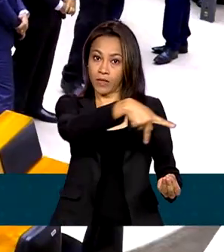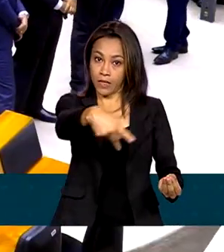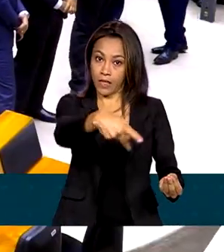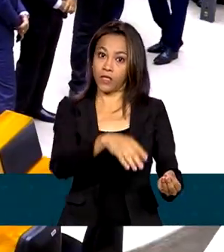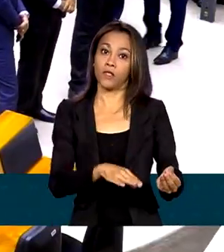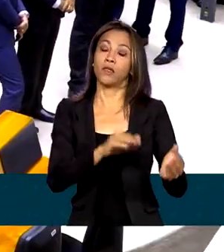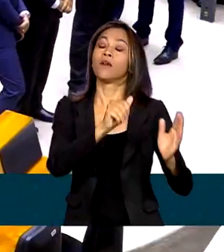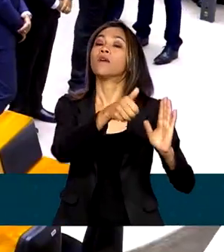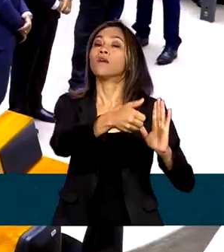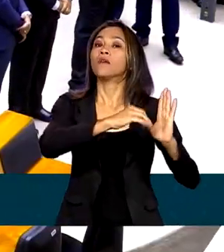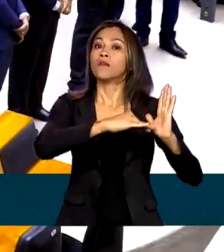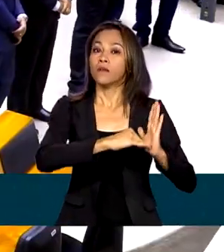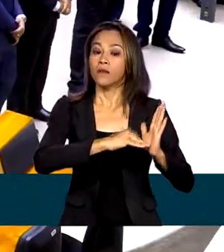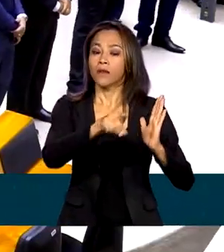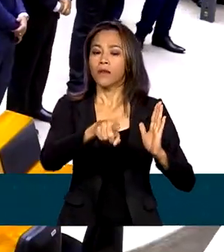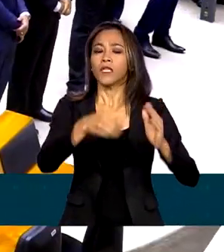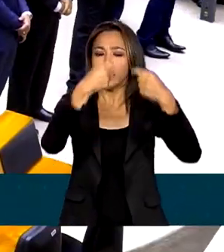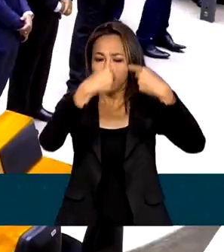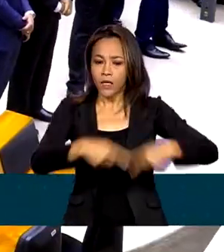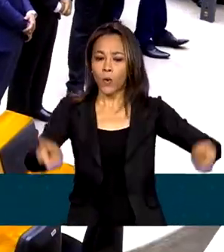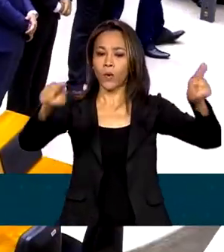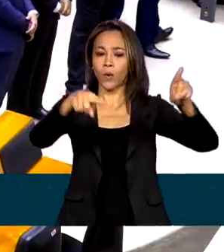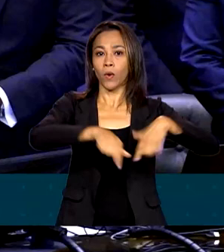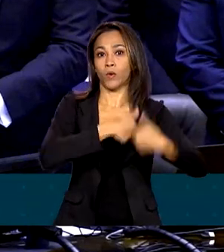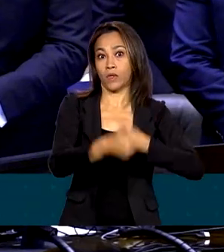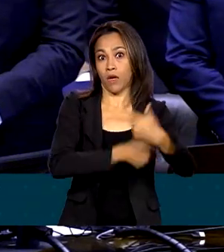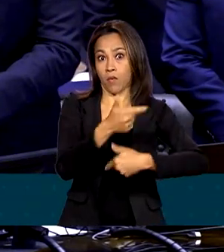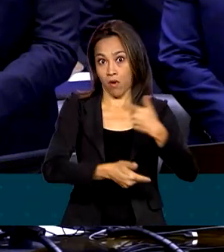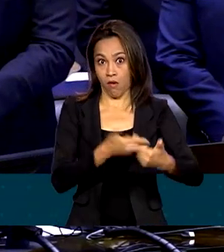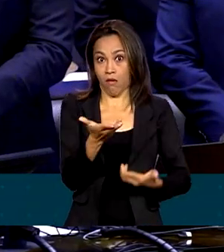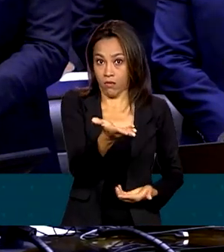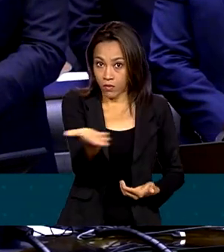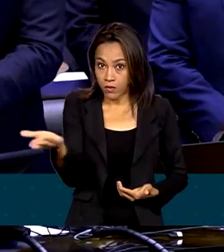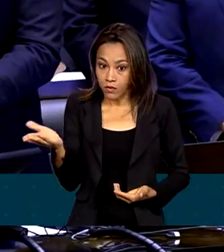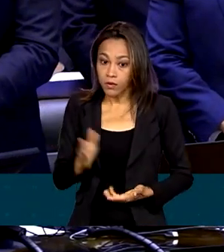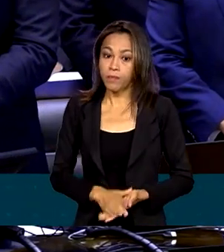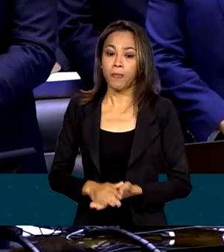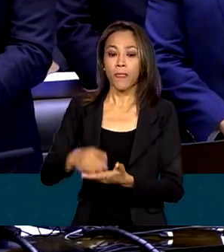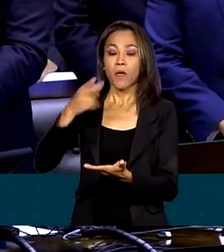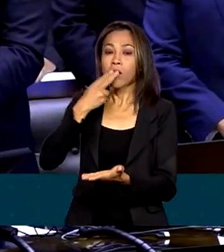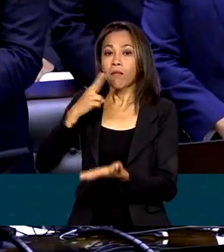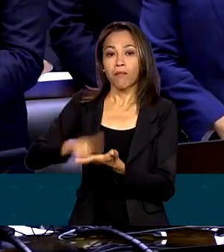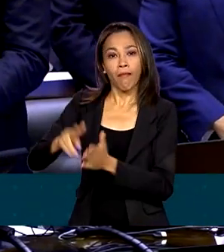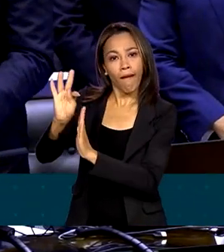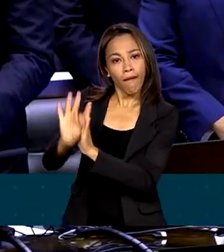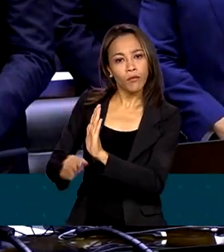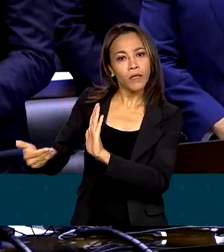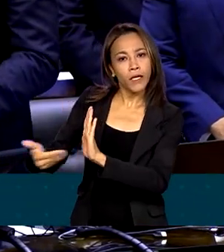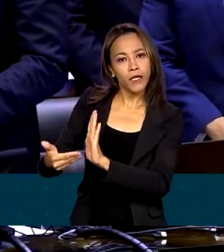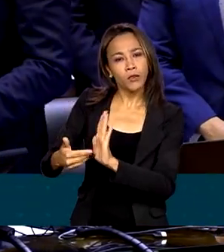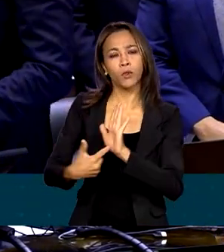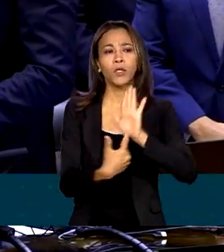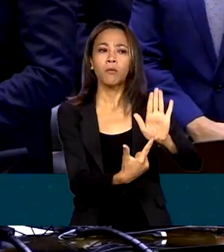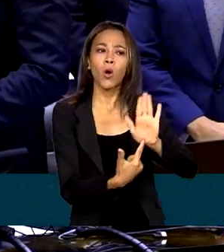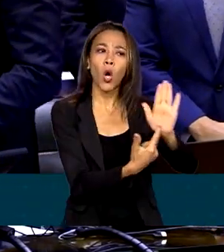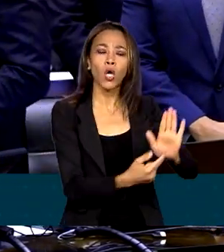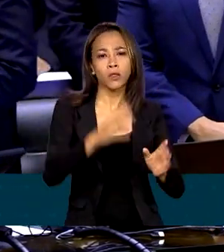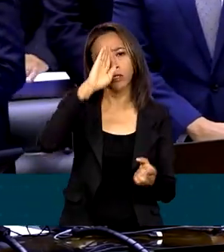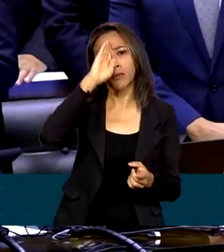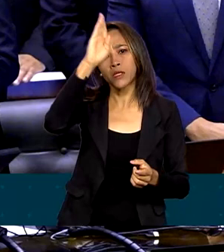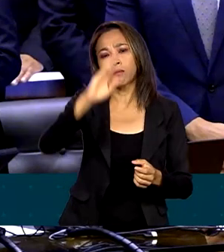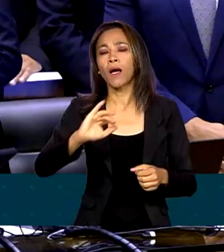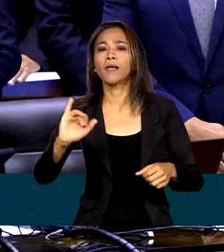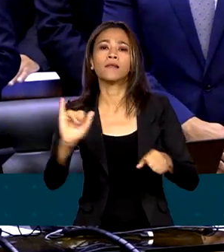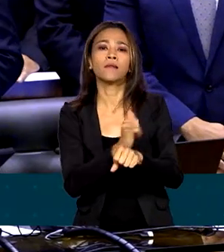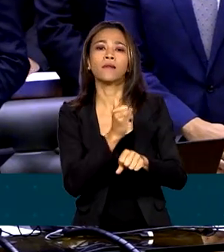oficialmente os trabalhos da nova legislatura. A carta, escrita pelo presidente Lula, que lista as prioridades do governo federal